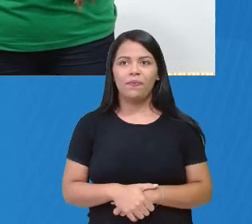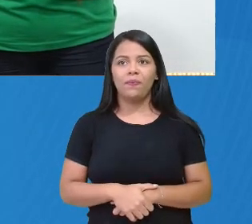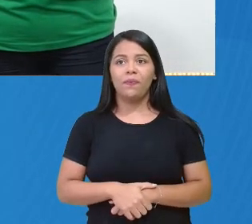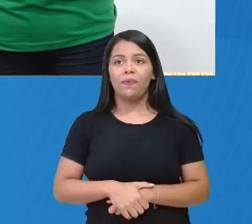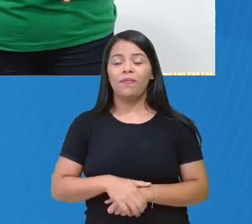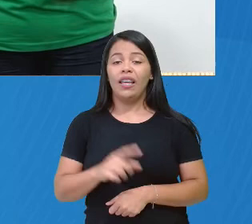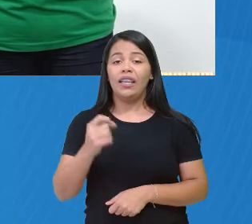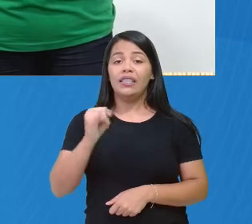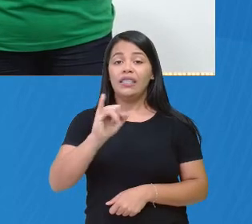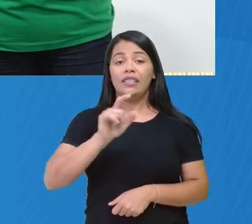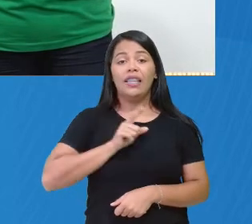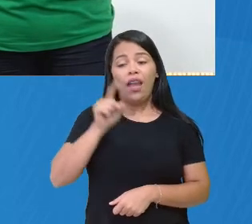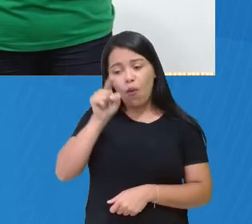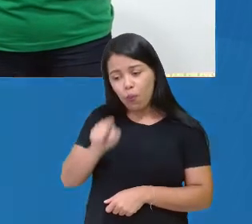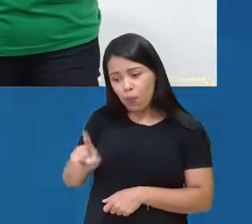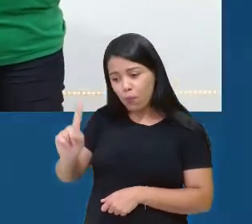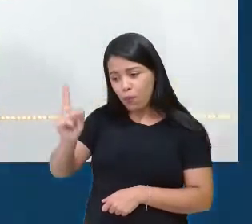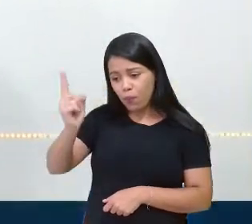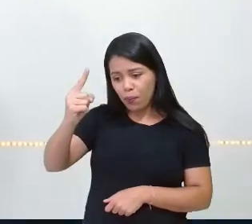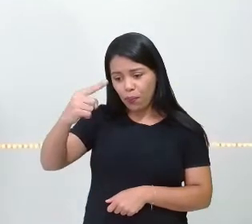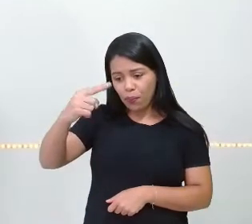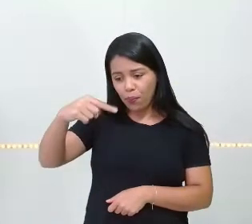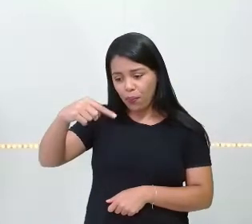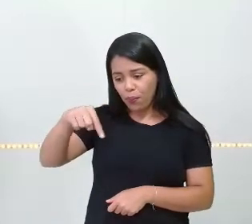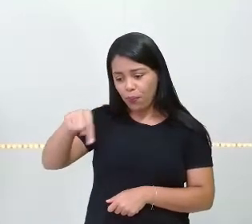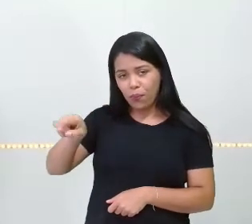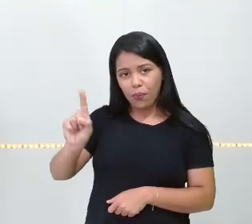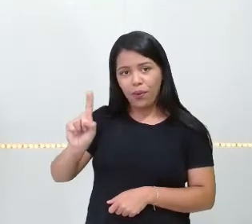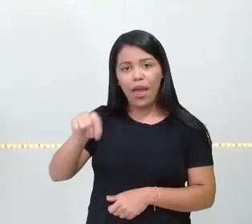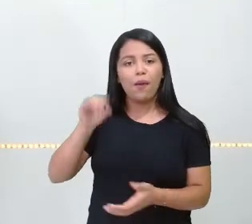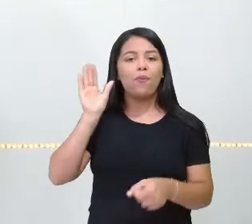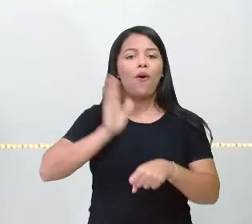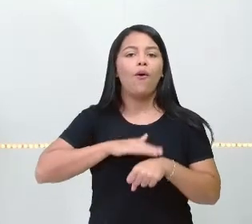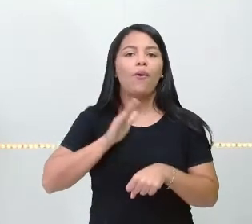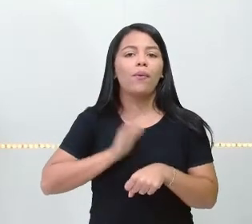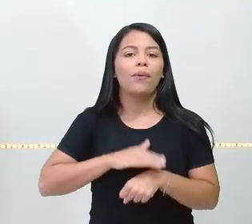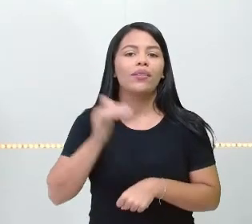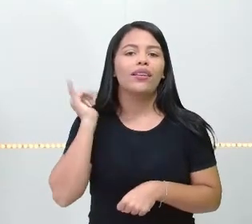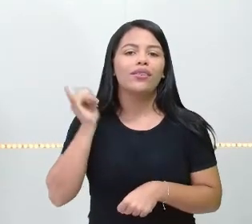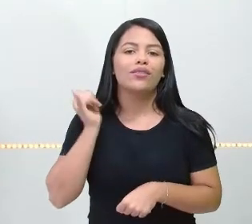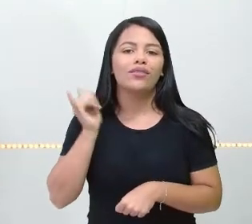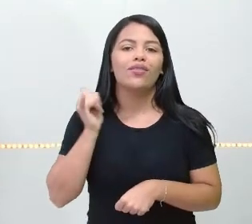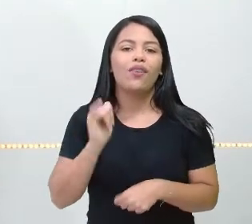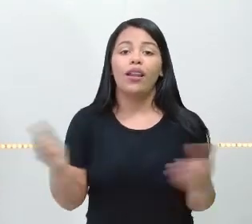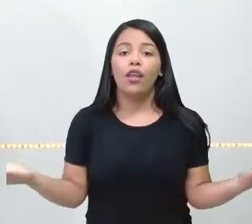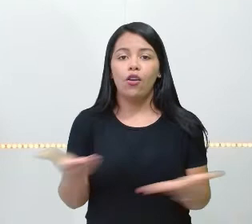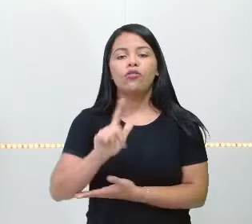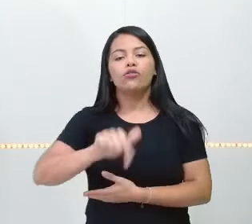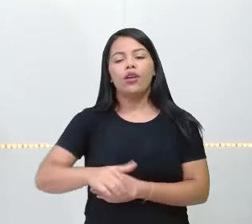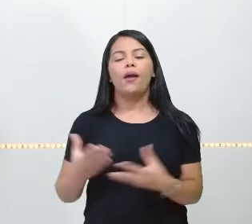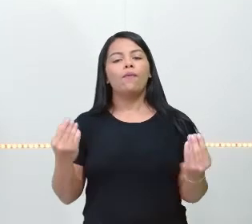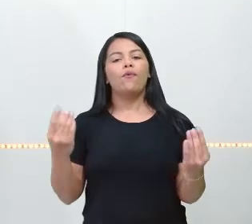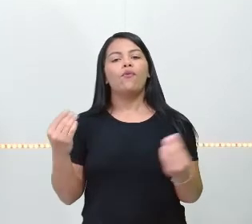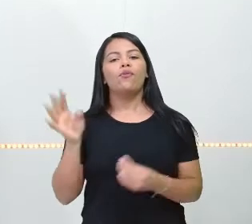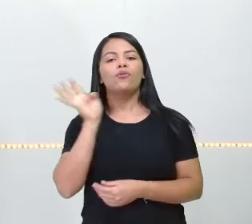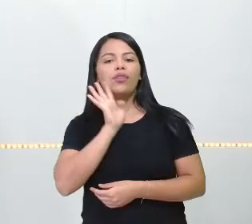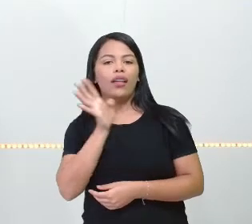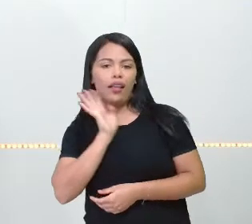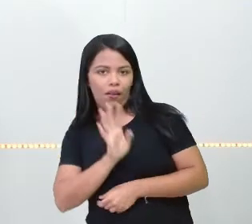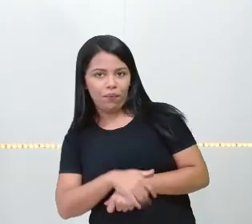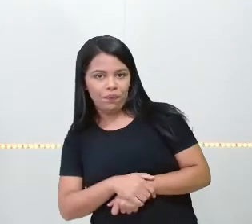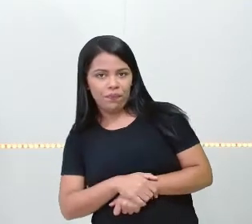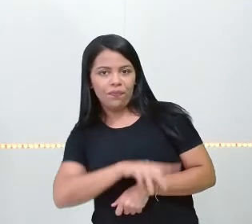aparece o reloginho, é hora da história. E hoje a nossa história é bem legal. Vai falar sobre